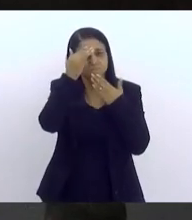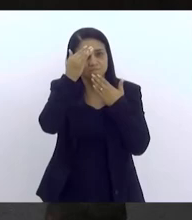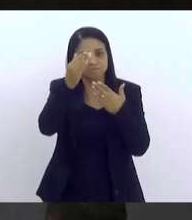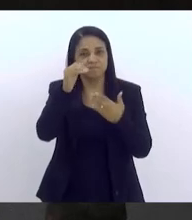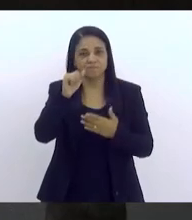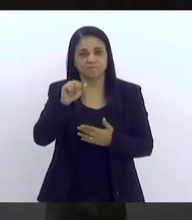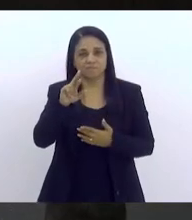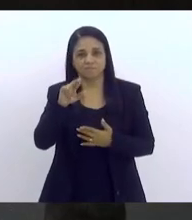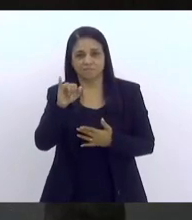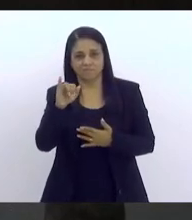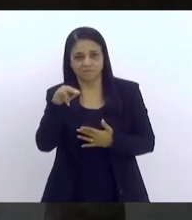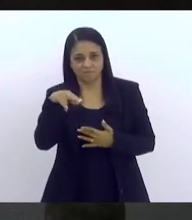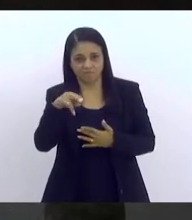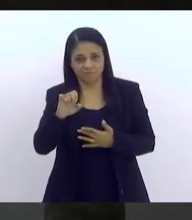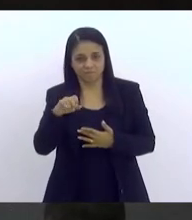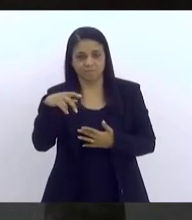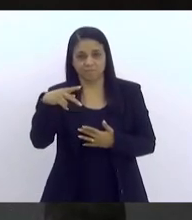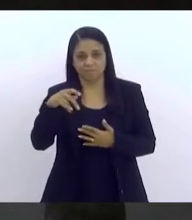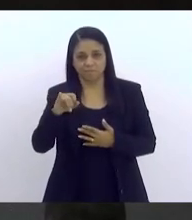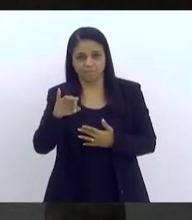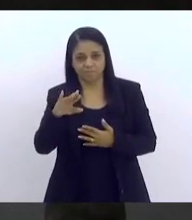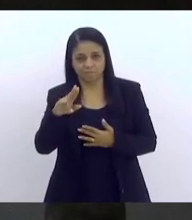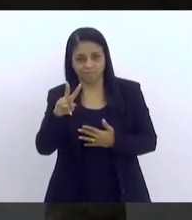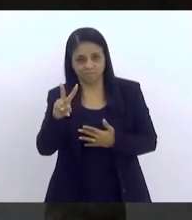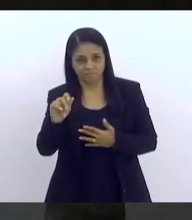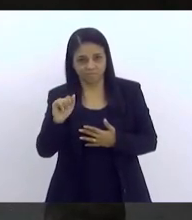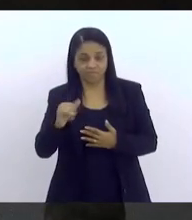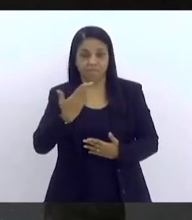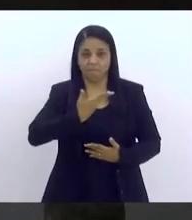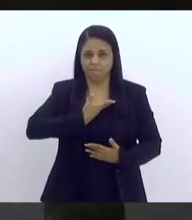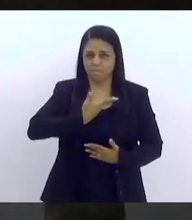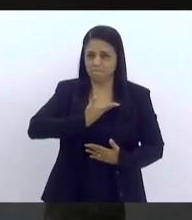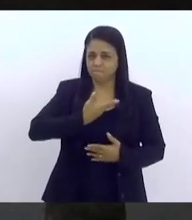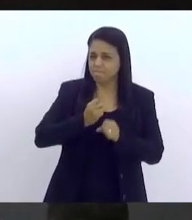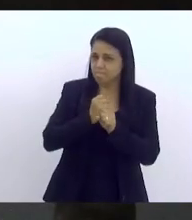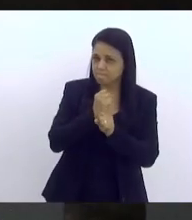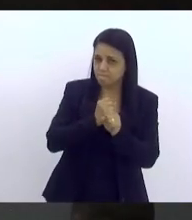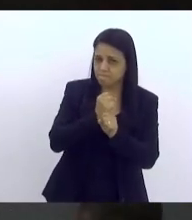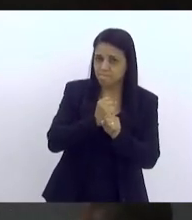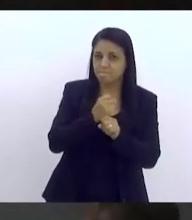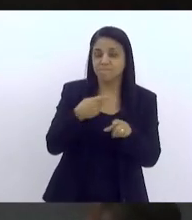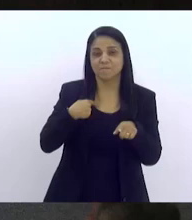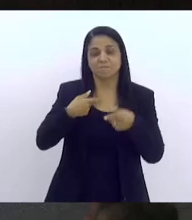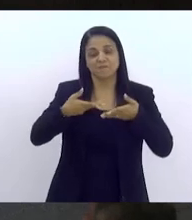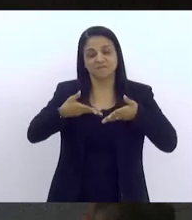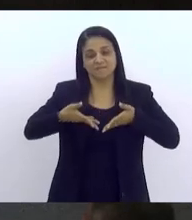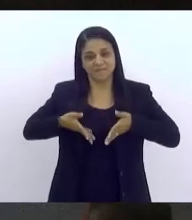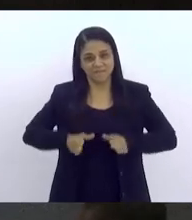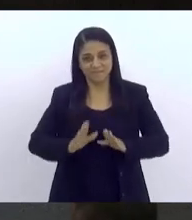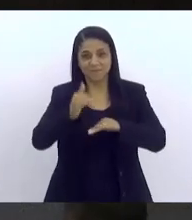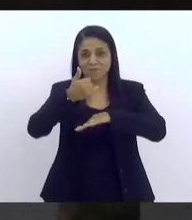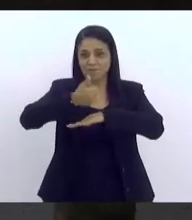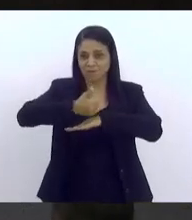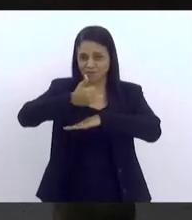Ariane Paiva, que é minha amiga de vários anos e é da minha cidade natal também, de volta redonda,